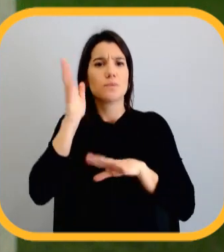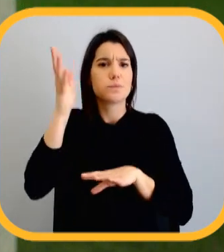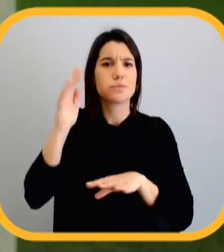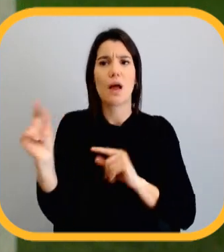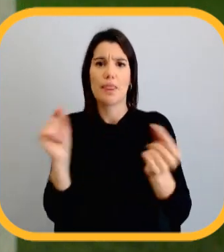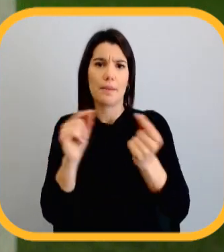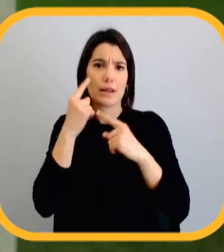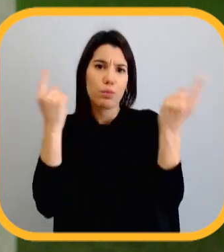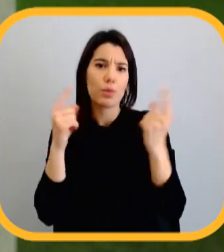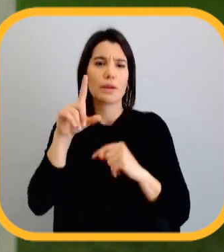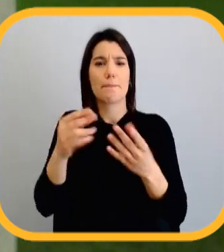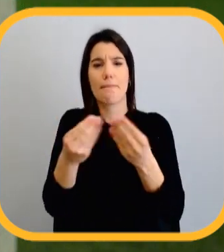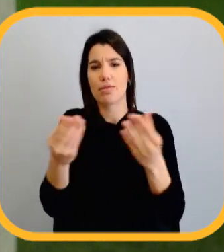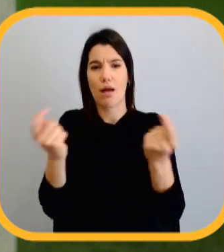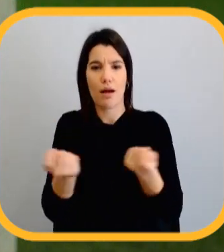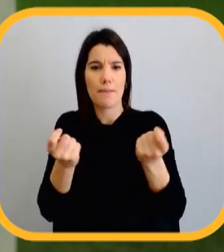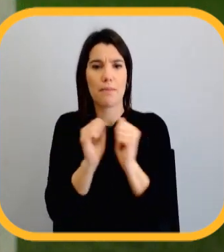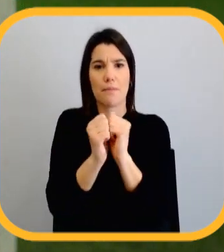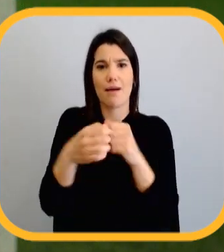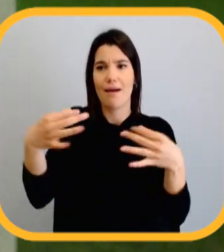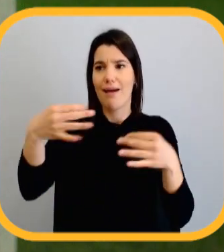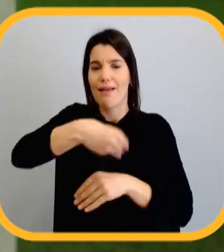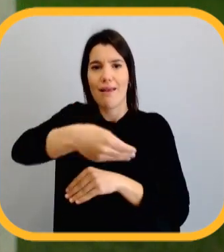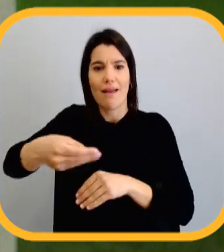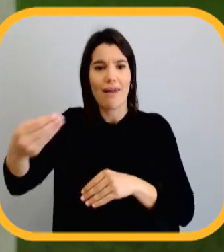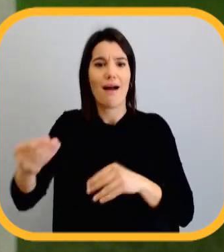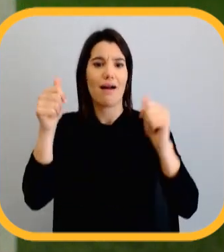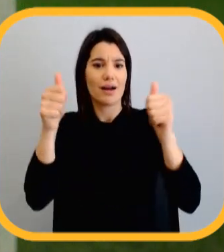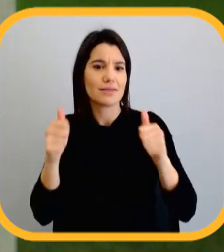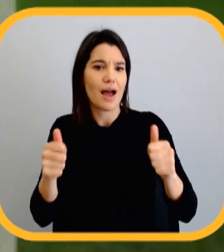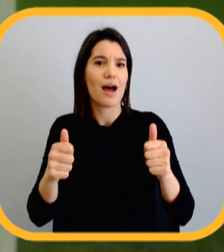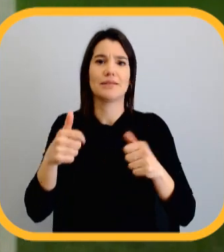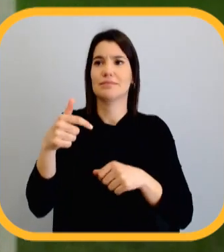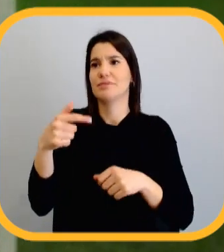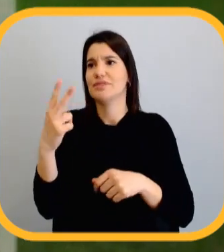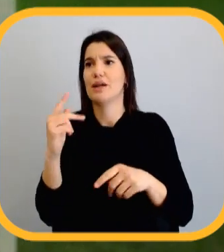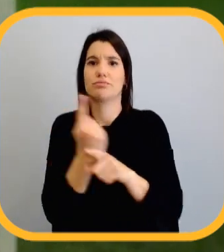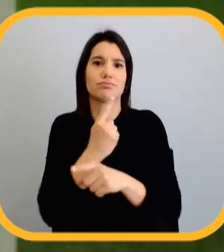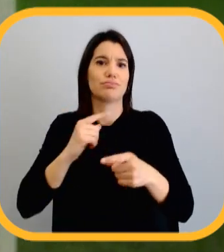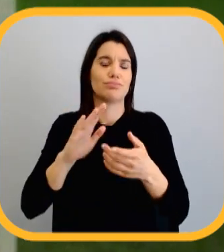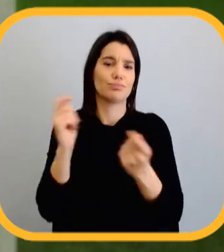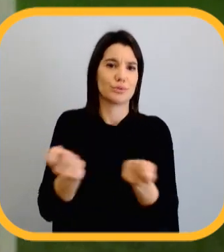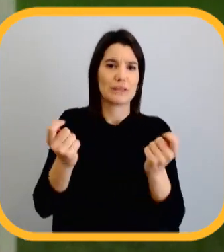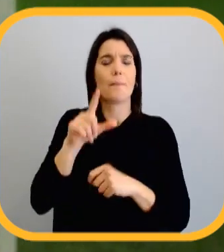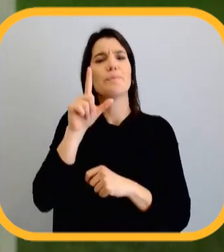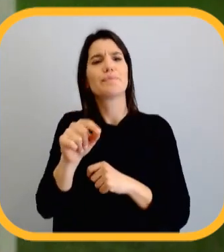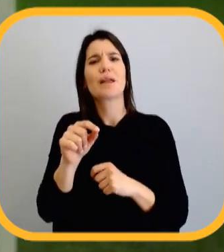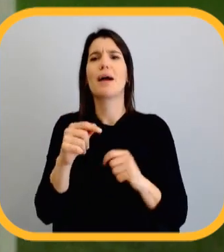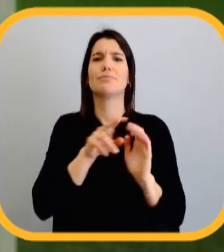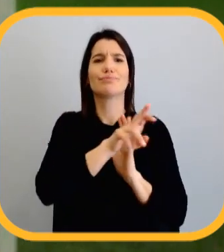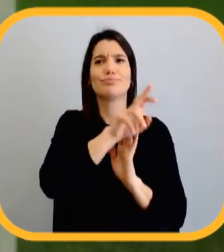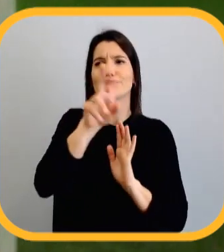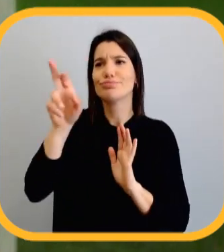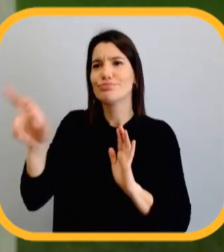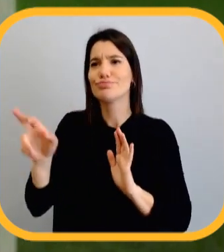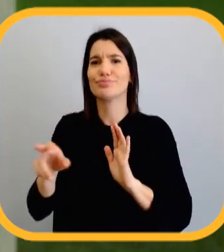comícios e debates públicos, até material de campanha, como panfletos, cartazes e anúncios de média. Além disso, a comunicação pessoal, porta a